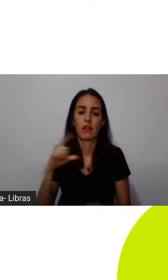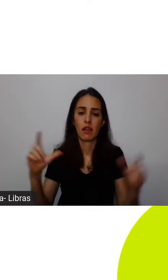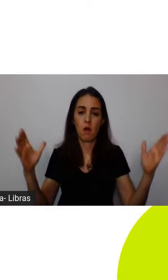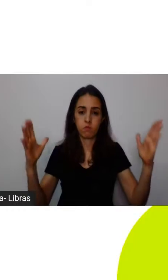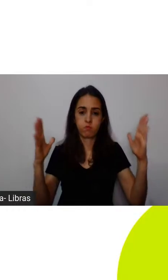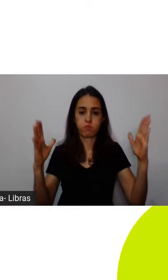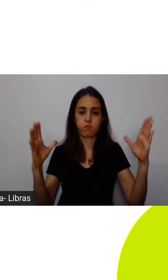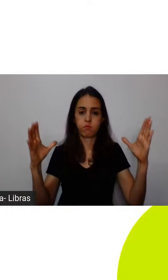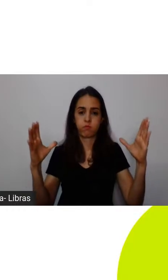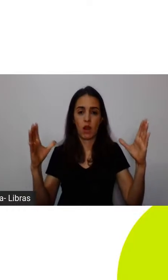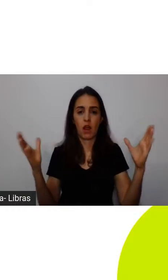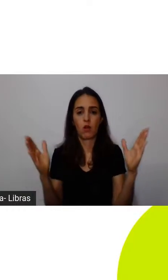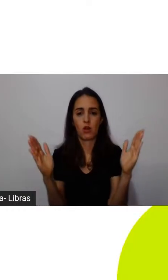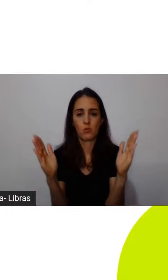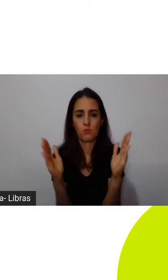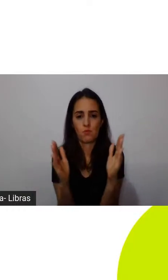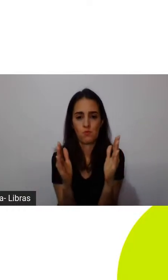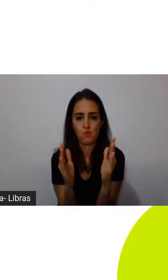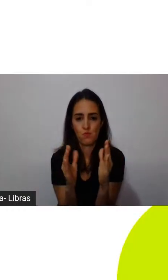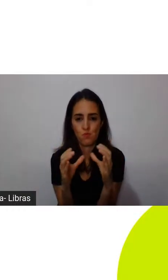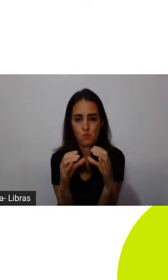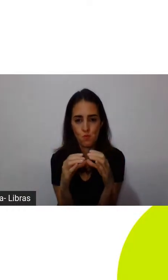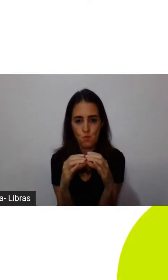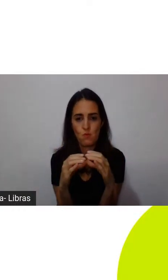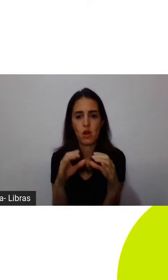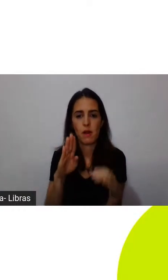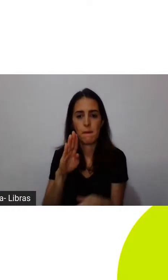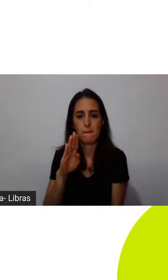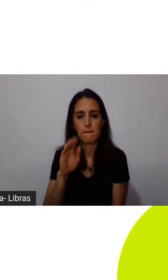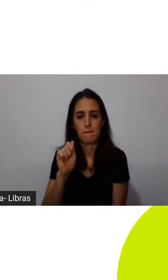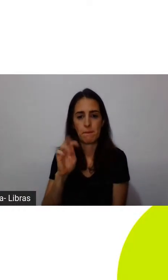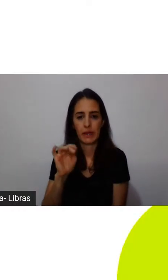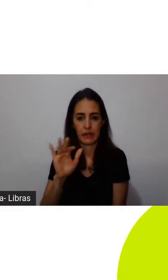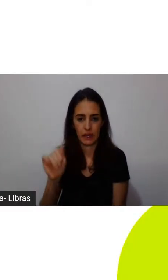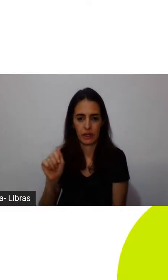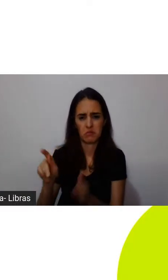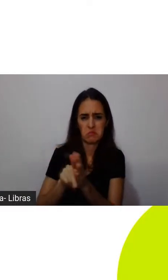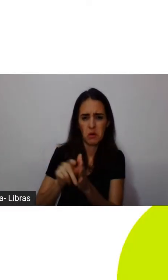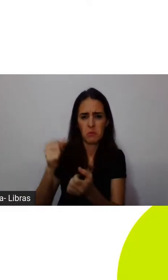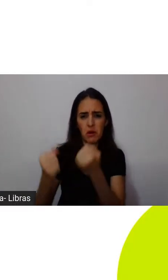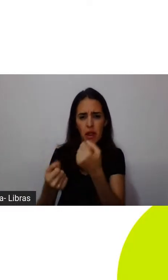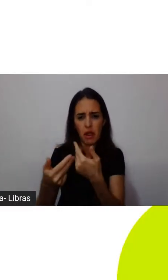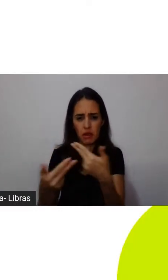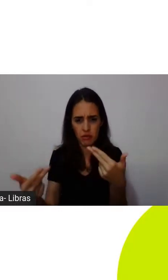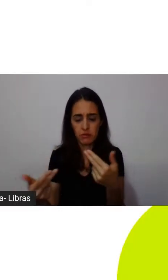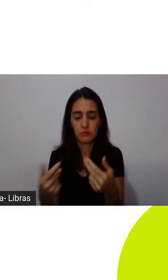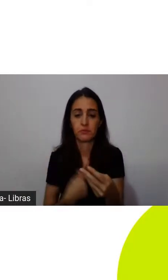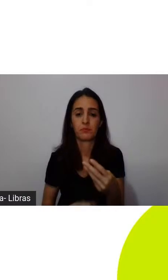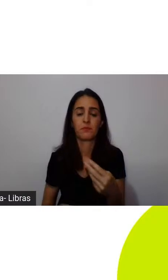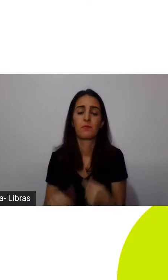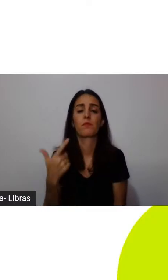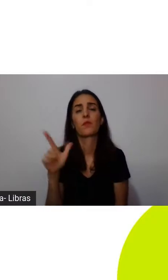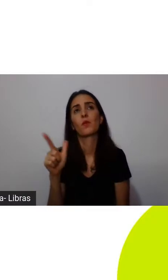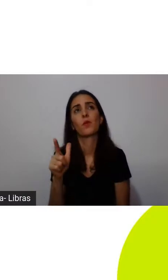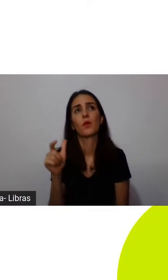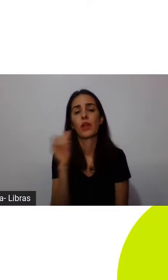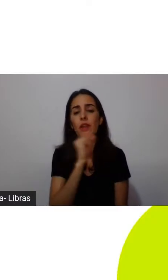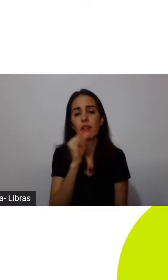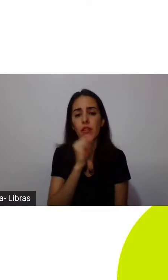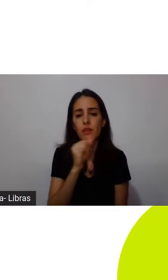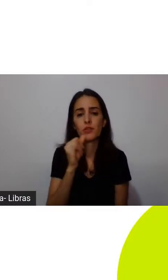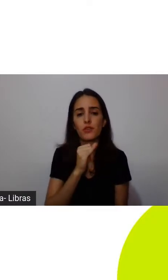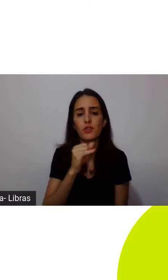abraçar 84% do mercado de luz. A energia solar